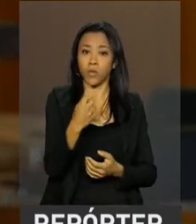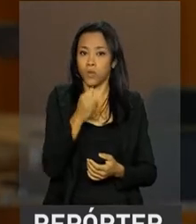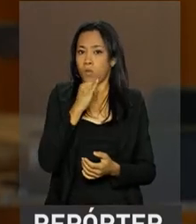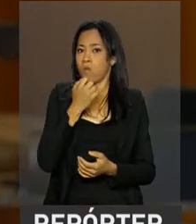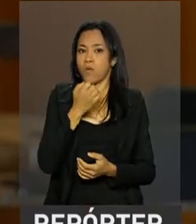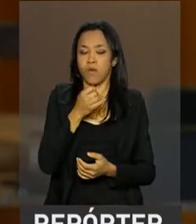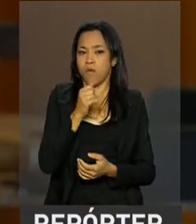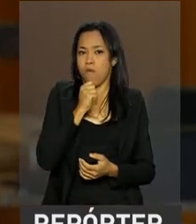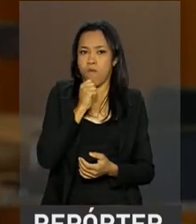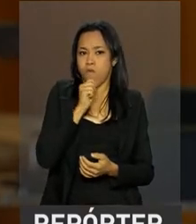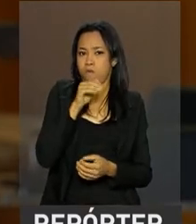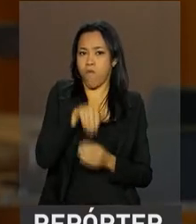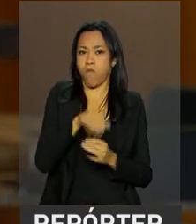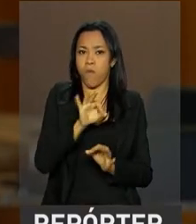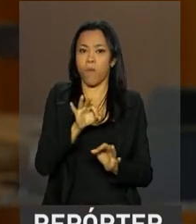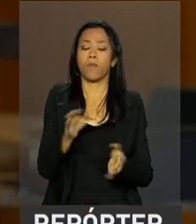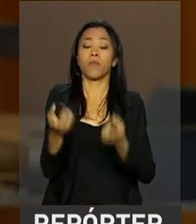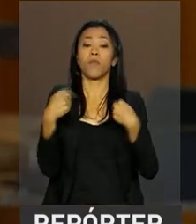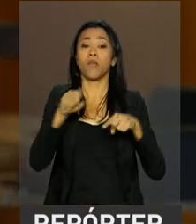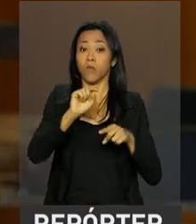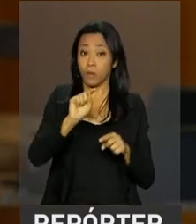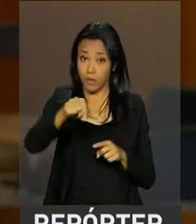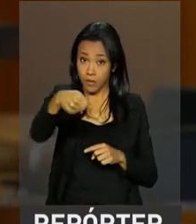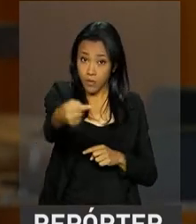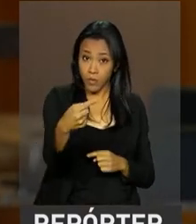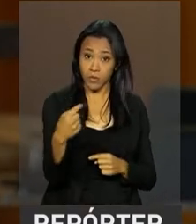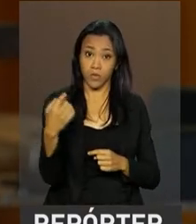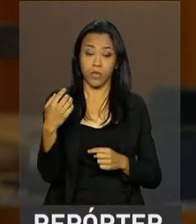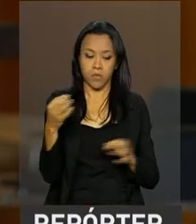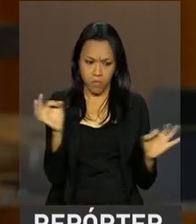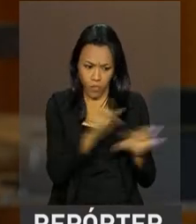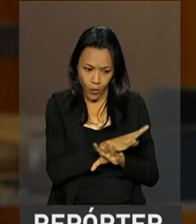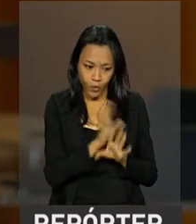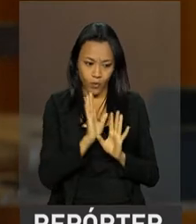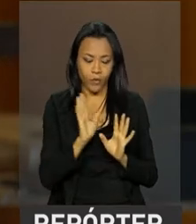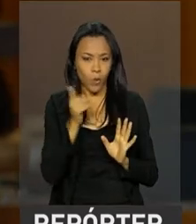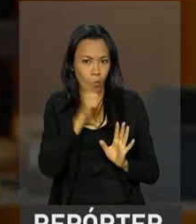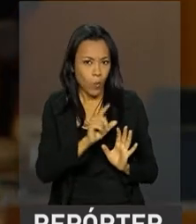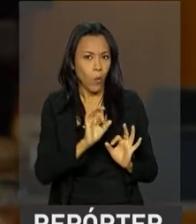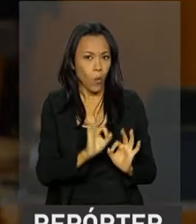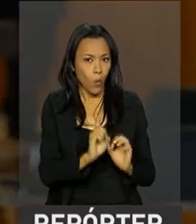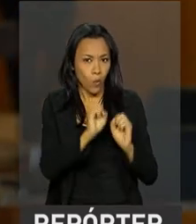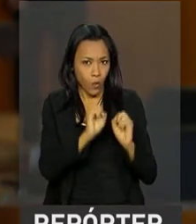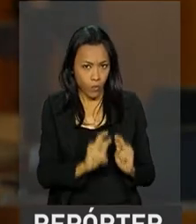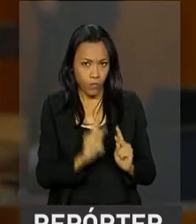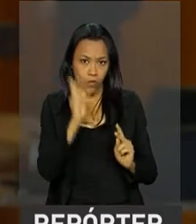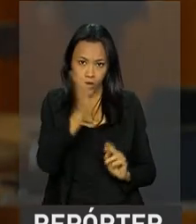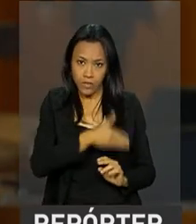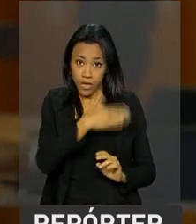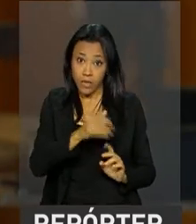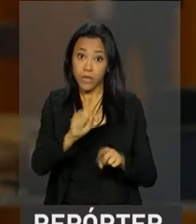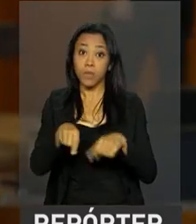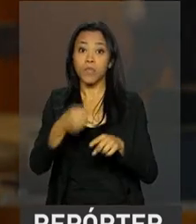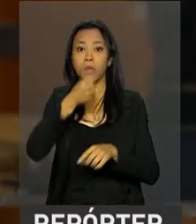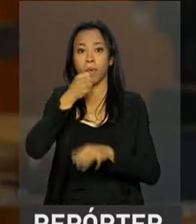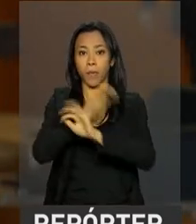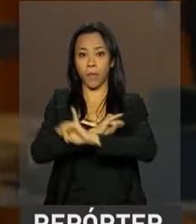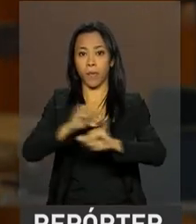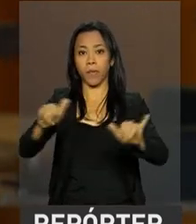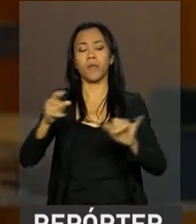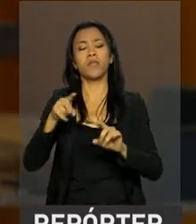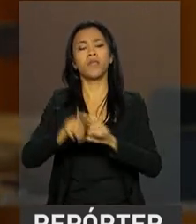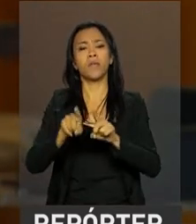proclamação do resultado, o presidente Michel Temer se pronunciou. Ele fez um balanço das ações do governo e, mais uma vez,